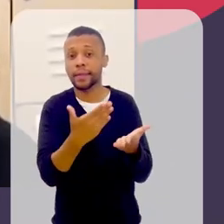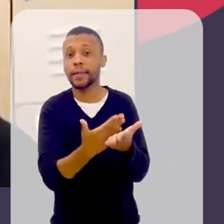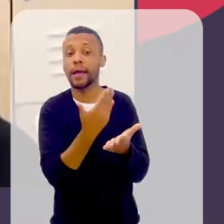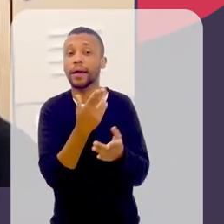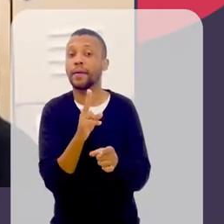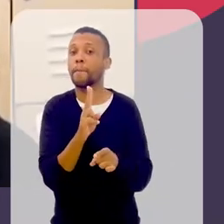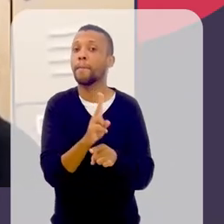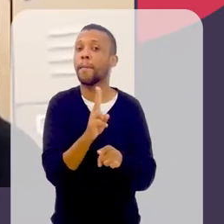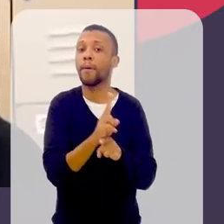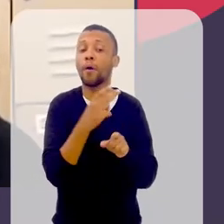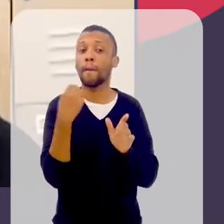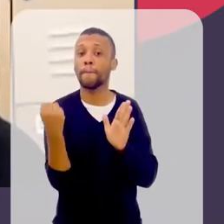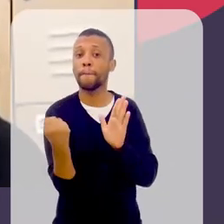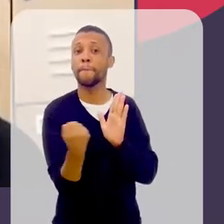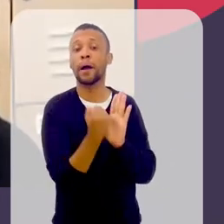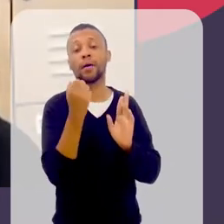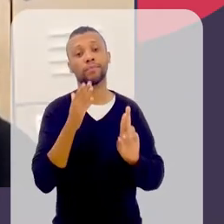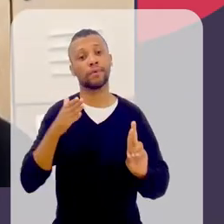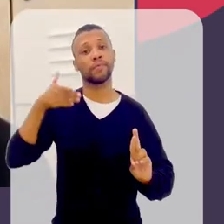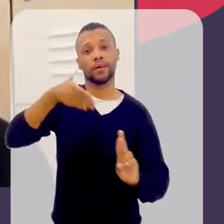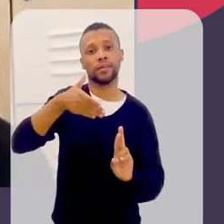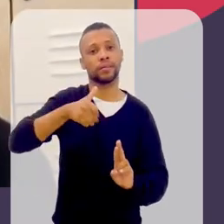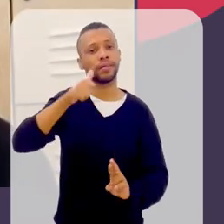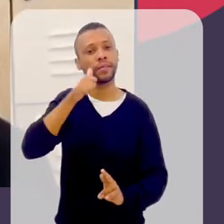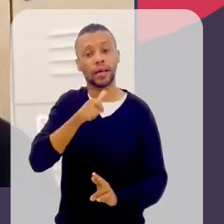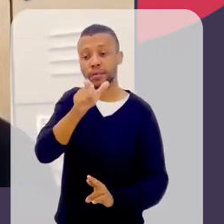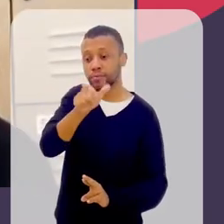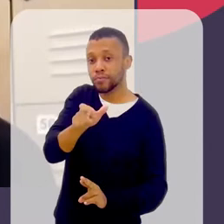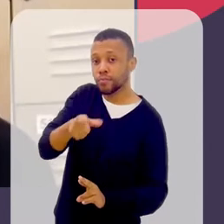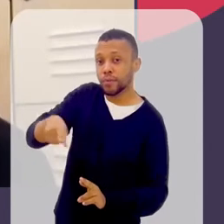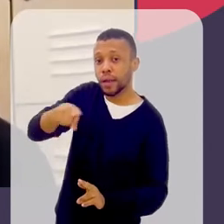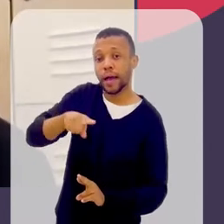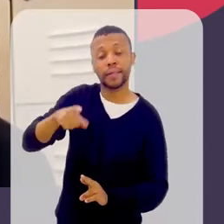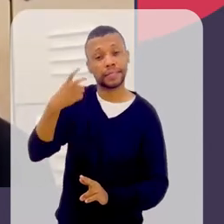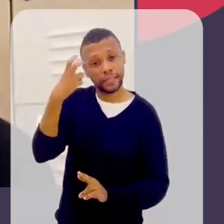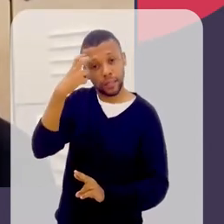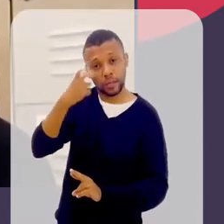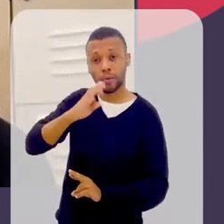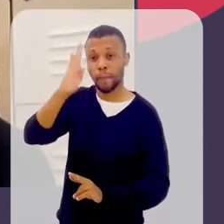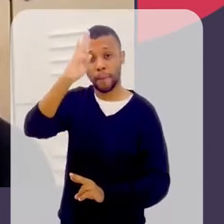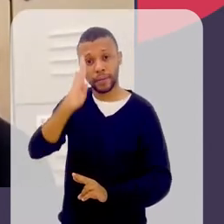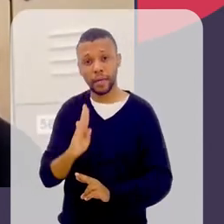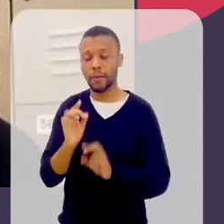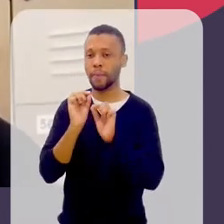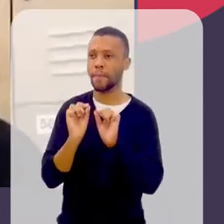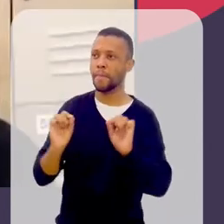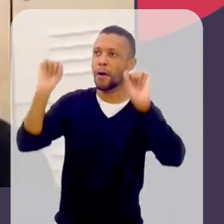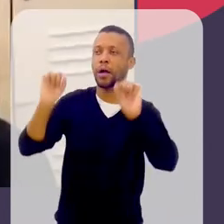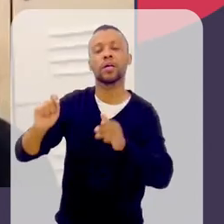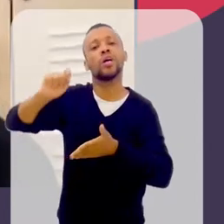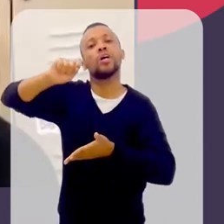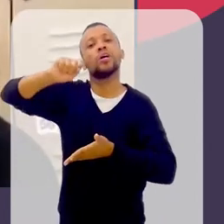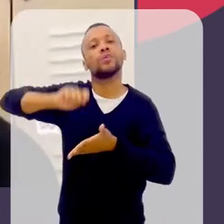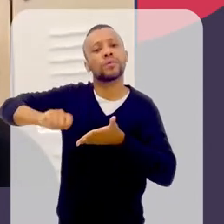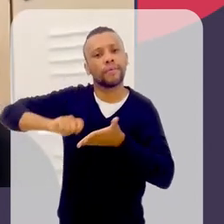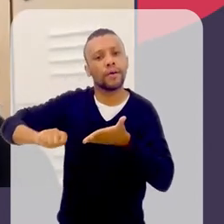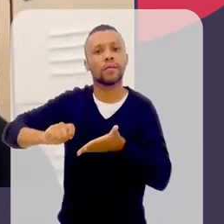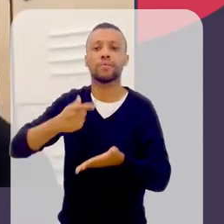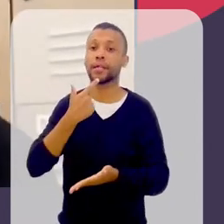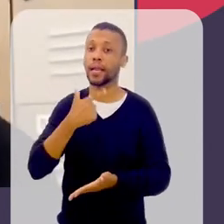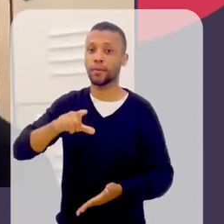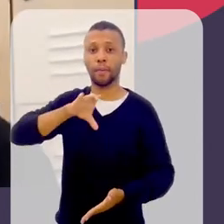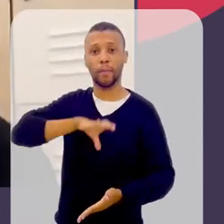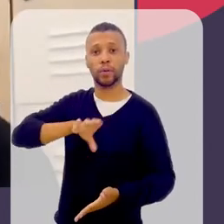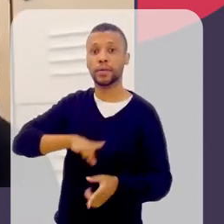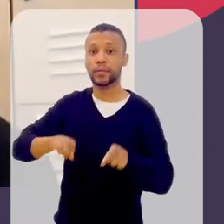preservar o legado das mulheres filósofas, né? Das mulheres intelectuais brasileiras que escreveram em português.